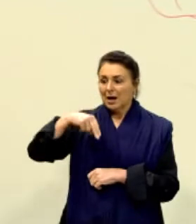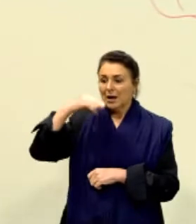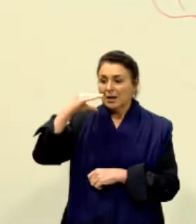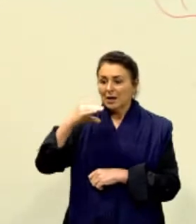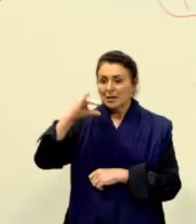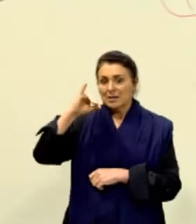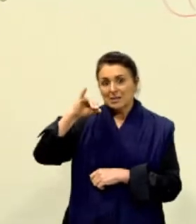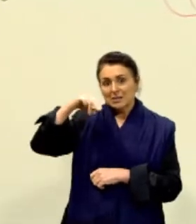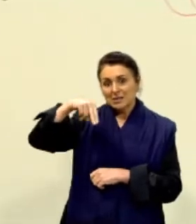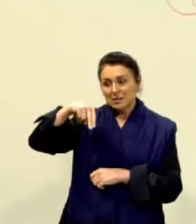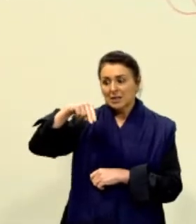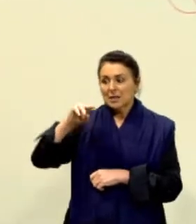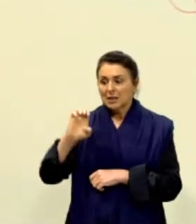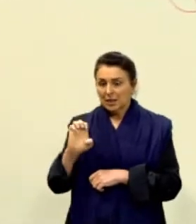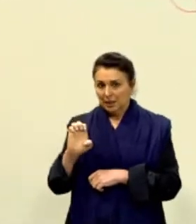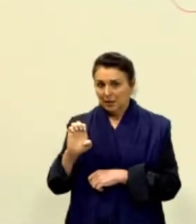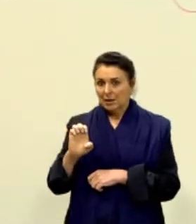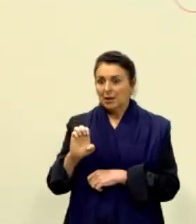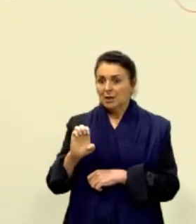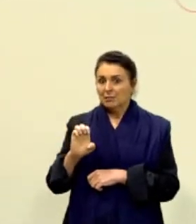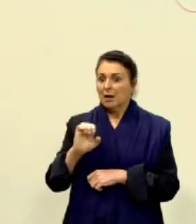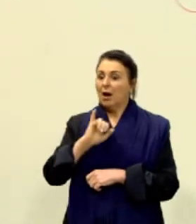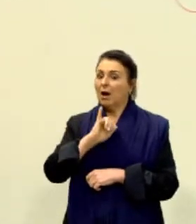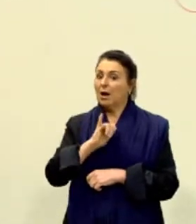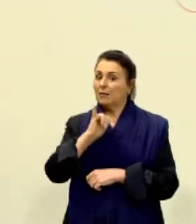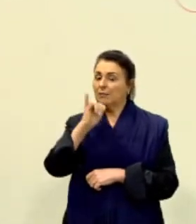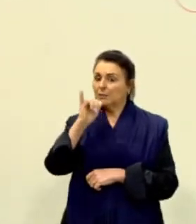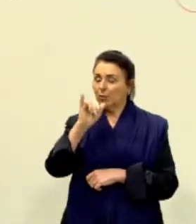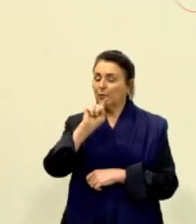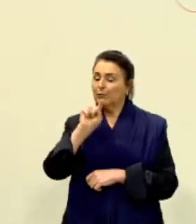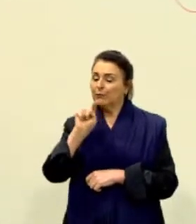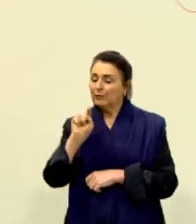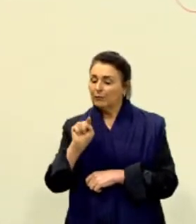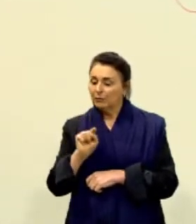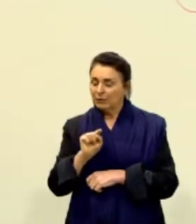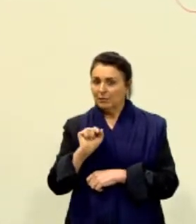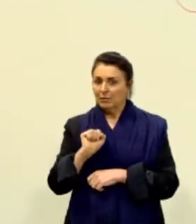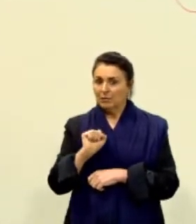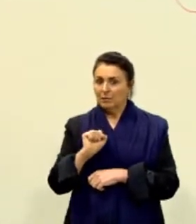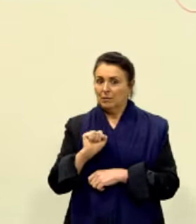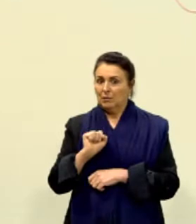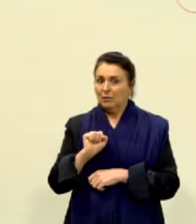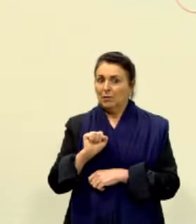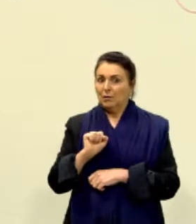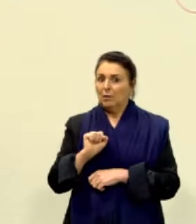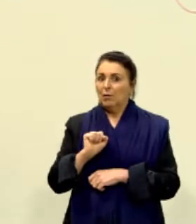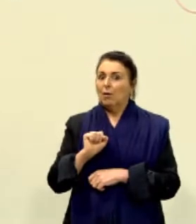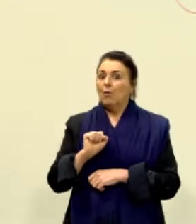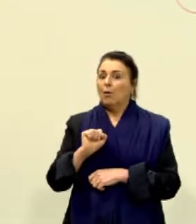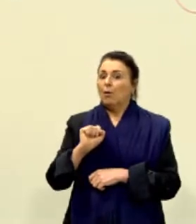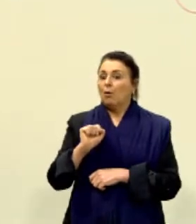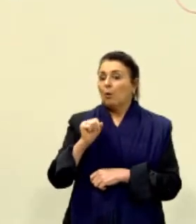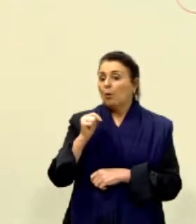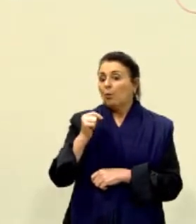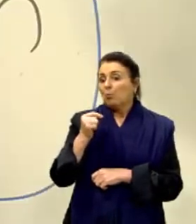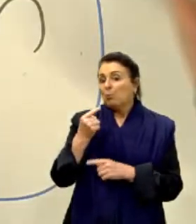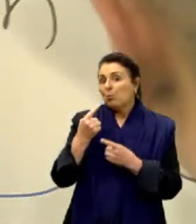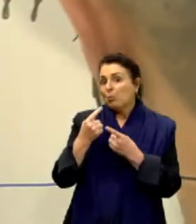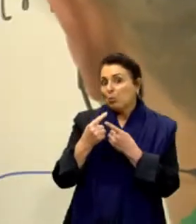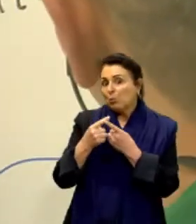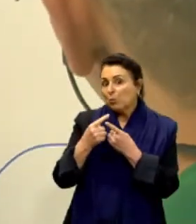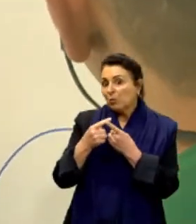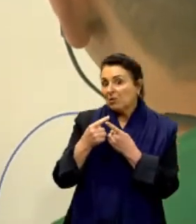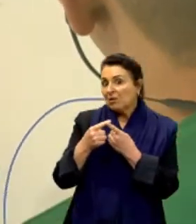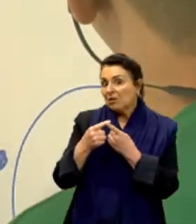Cinema, se eu não quiser. Segundo a ANCINE, vírgula. Um dos motivos, um